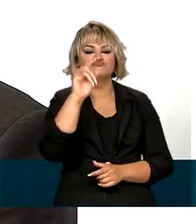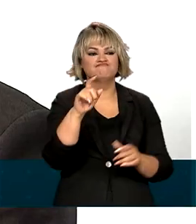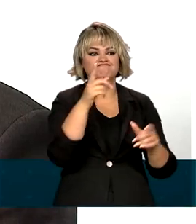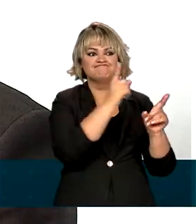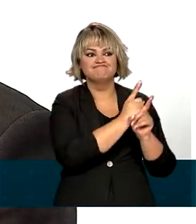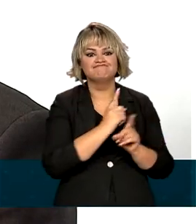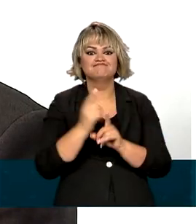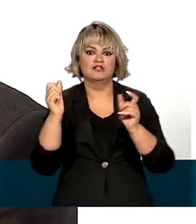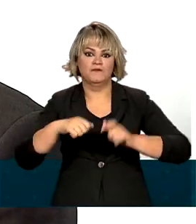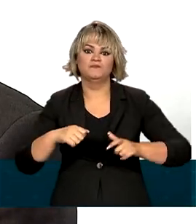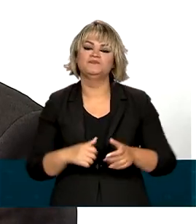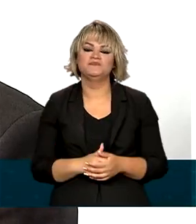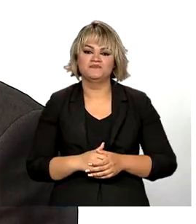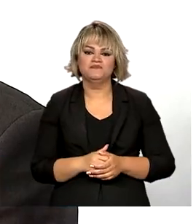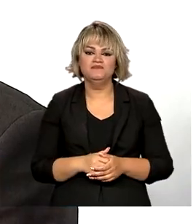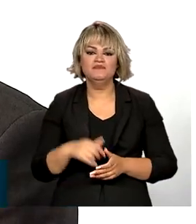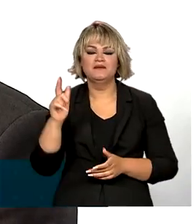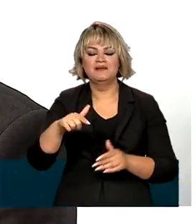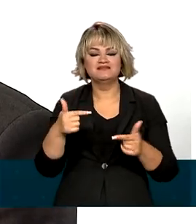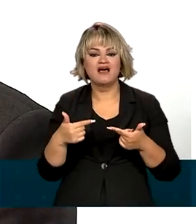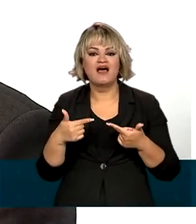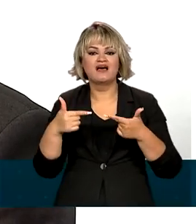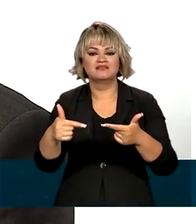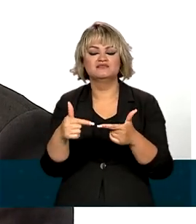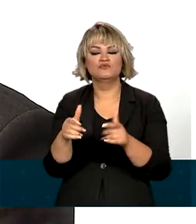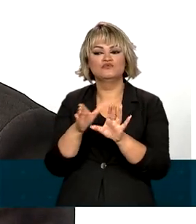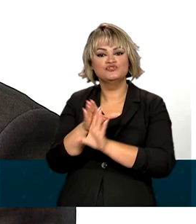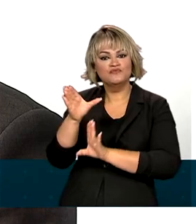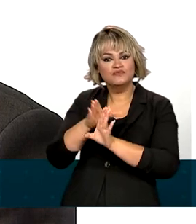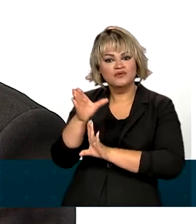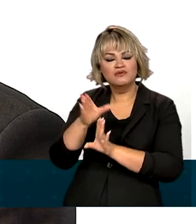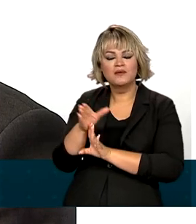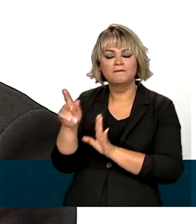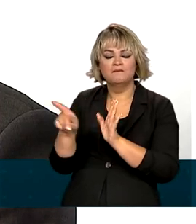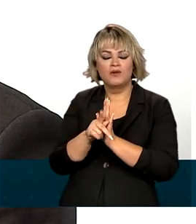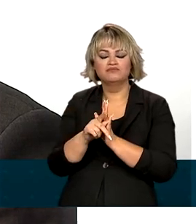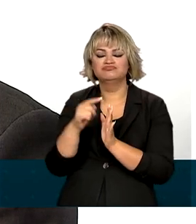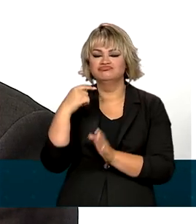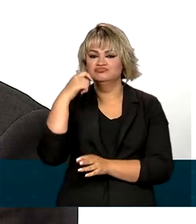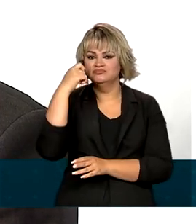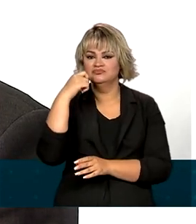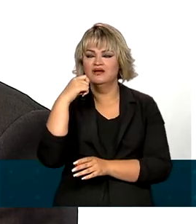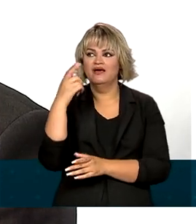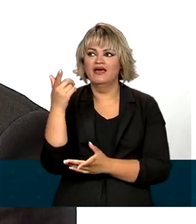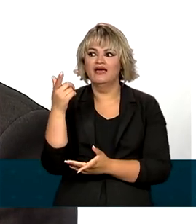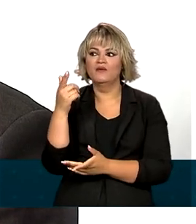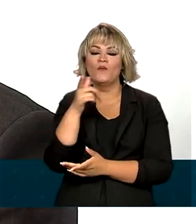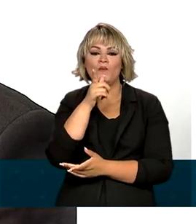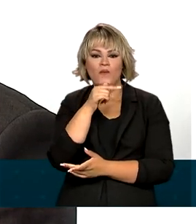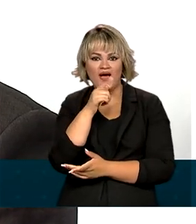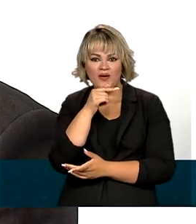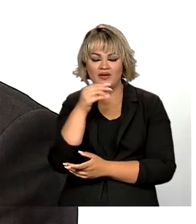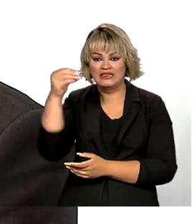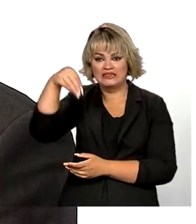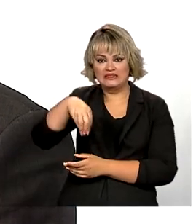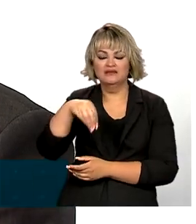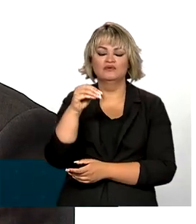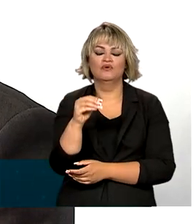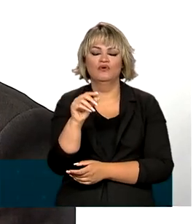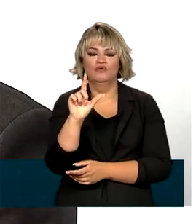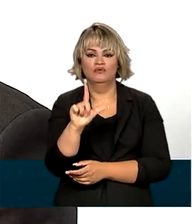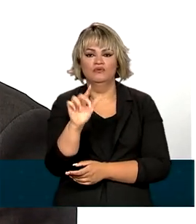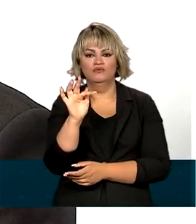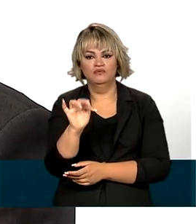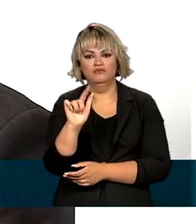A gente também tem ações como a floretação das águas, para que a população receba água com flúor que protege os dentes,